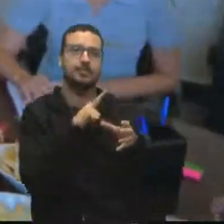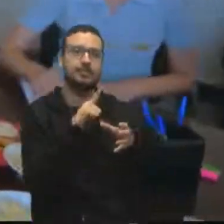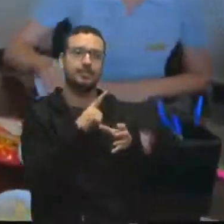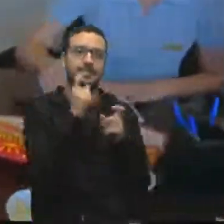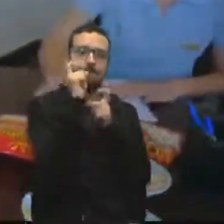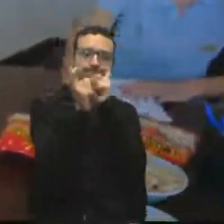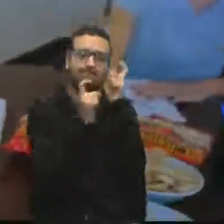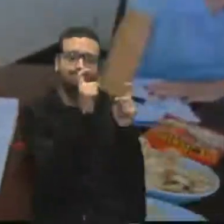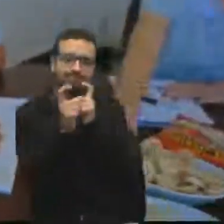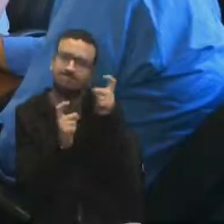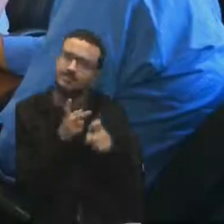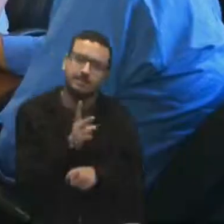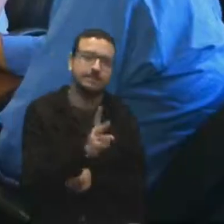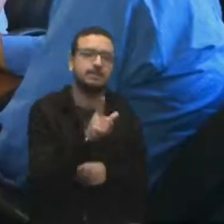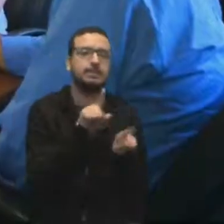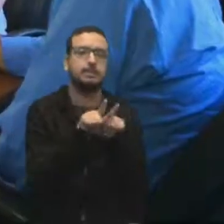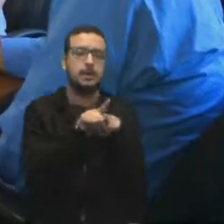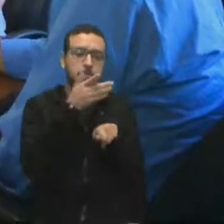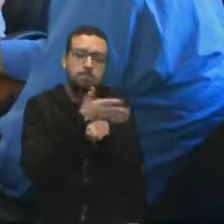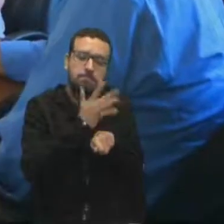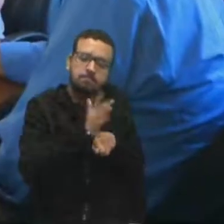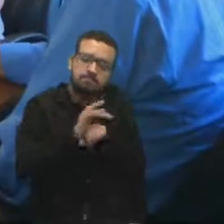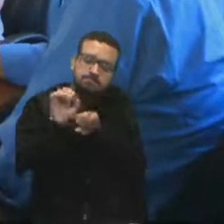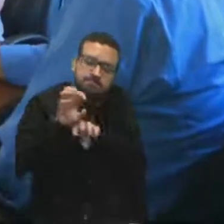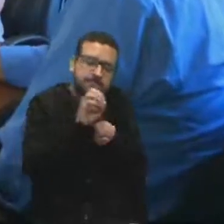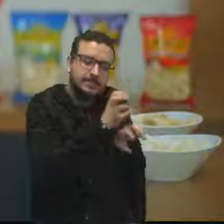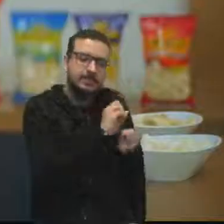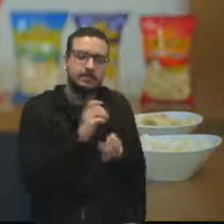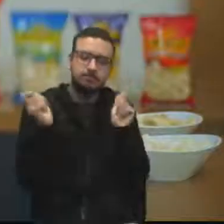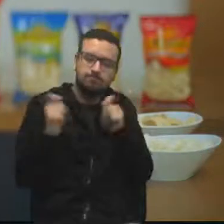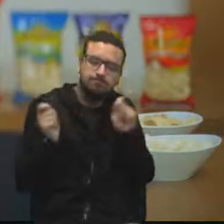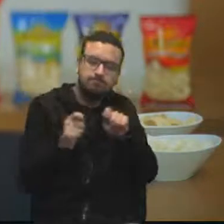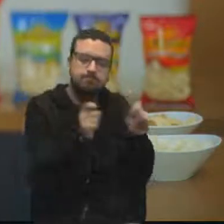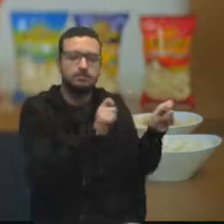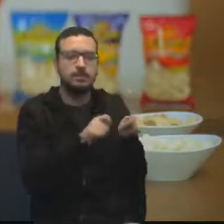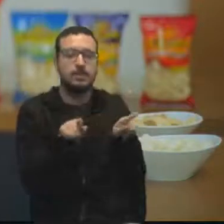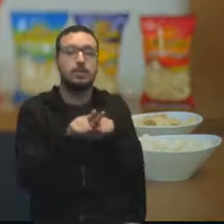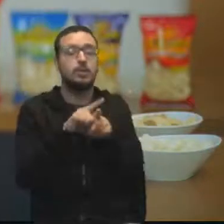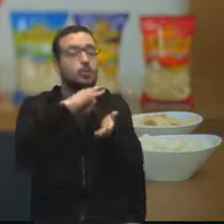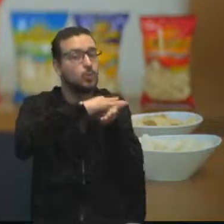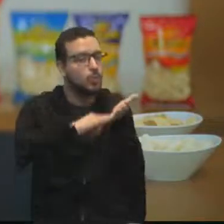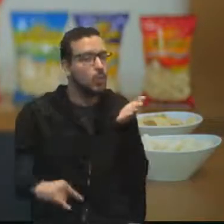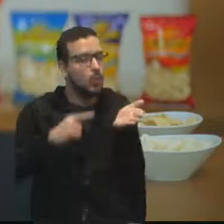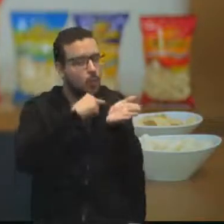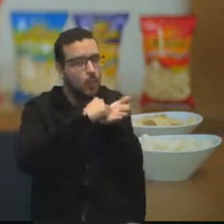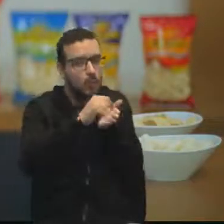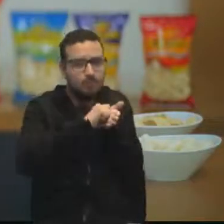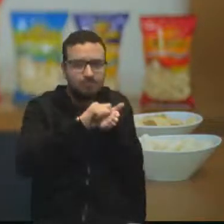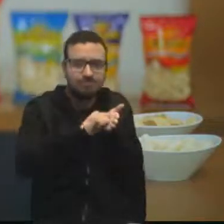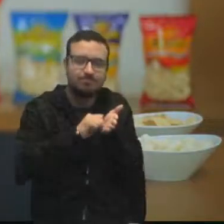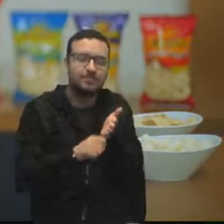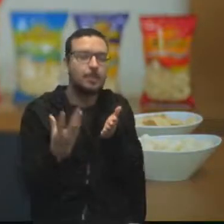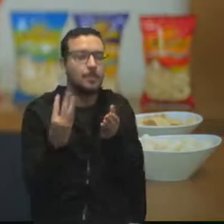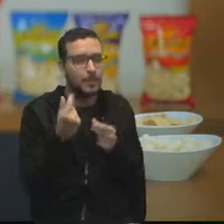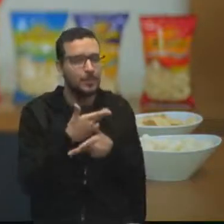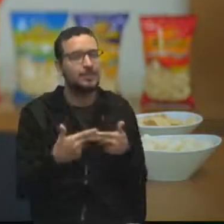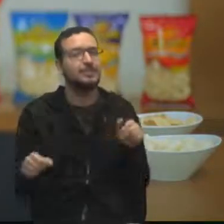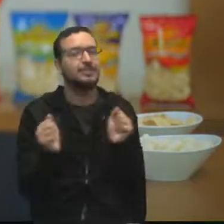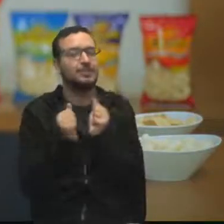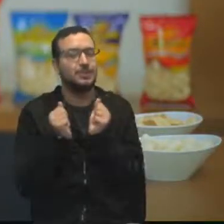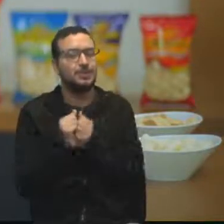treinamentos com os colaboradores para capacitação, preenchimento de muitos documentos e formulários com os nossos clientes e